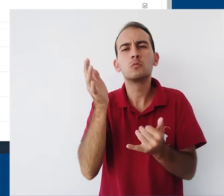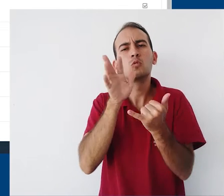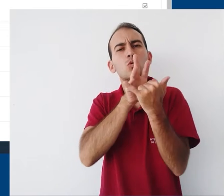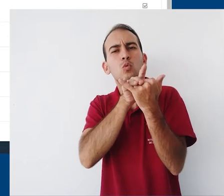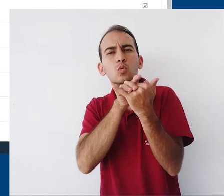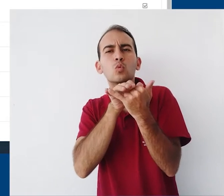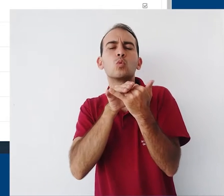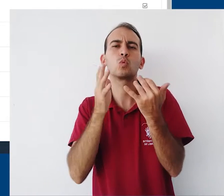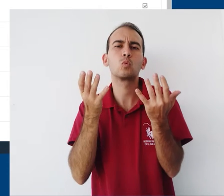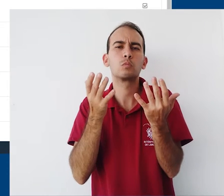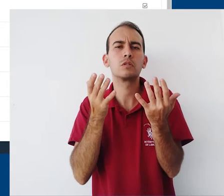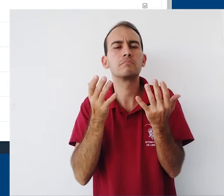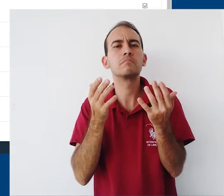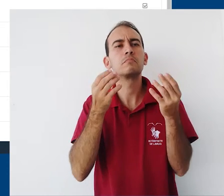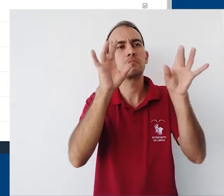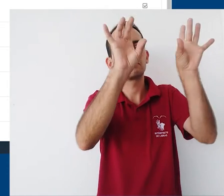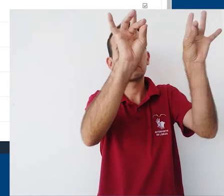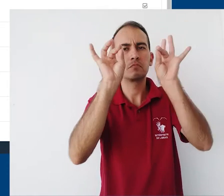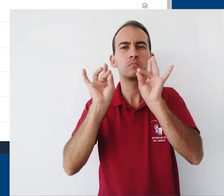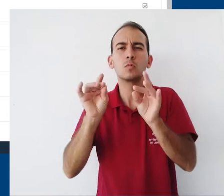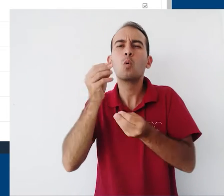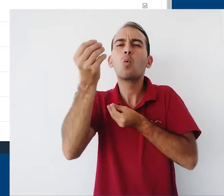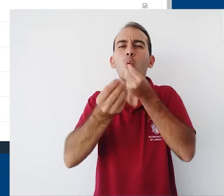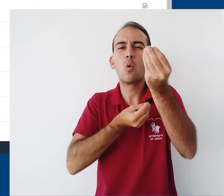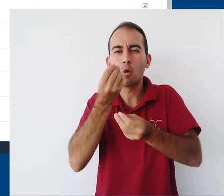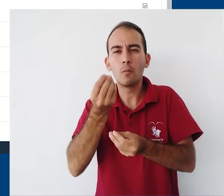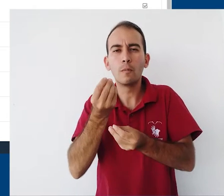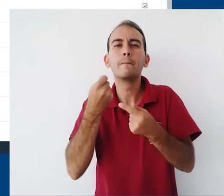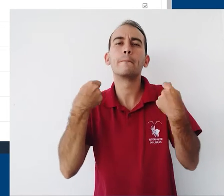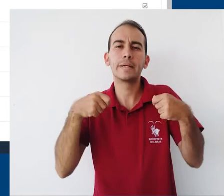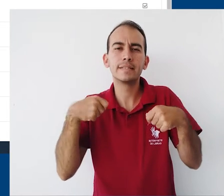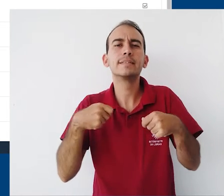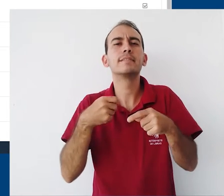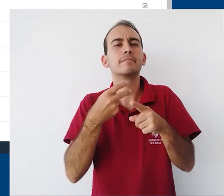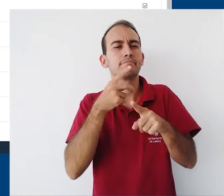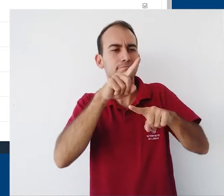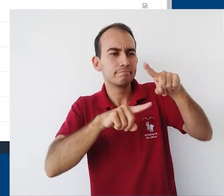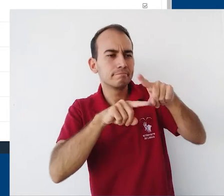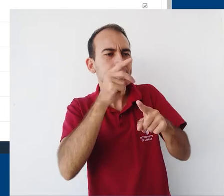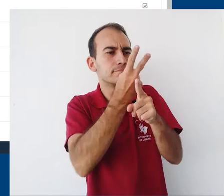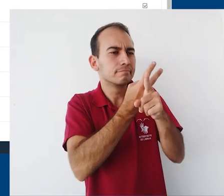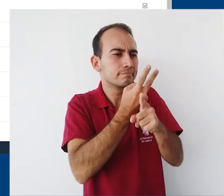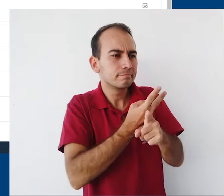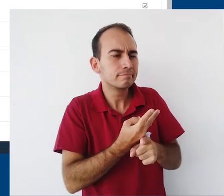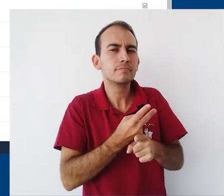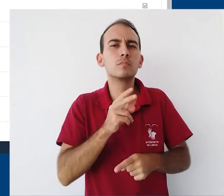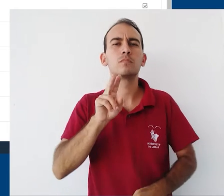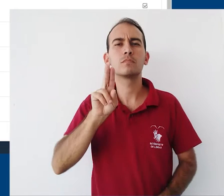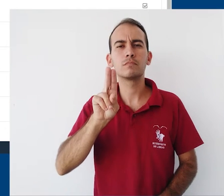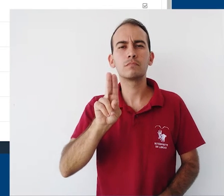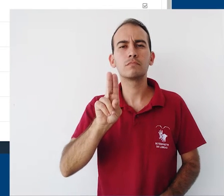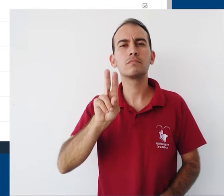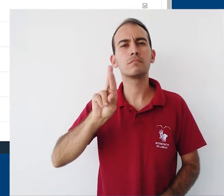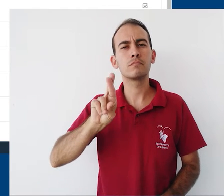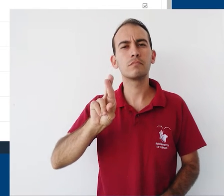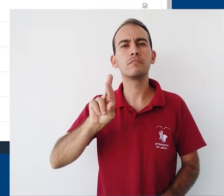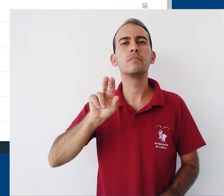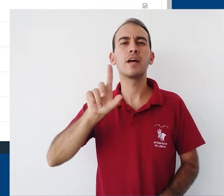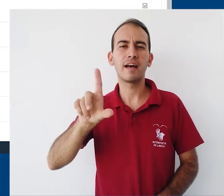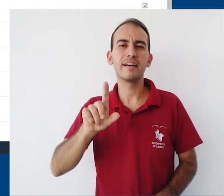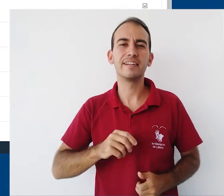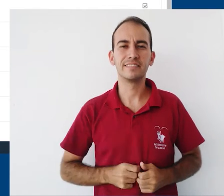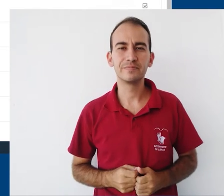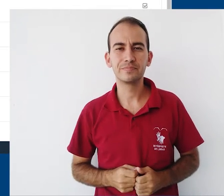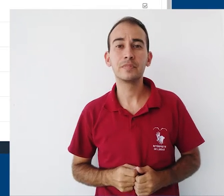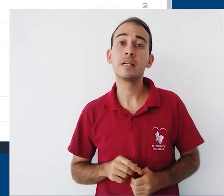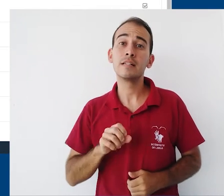podcasts sites ou links para outros sites, o recurso URL seria o mais recomendável.